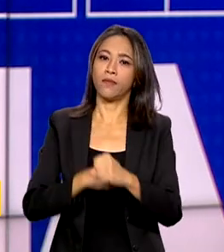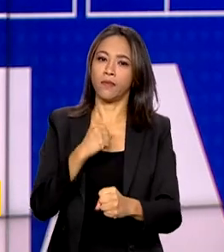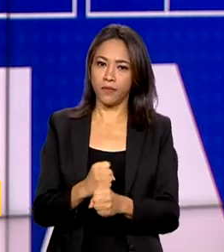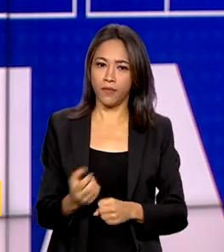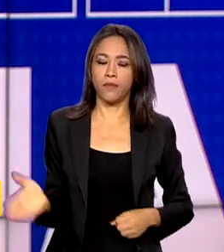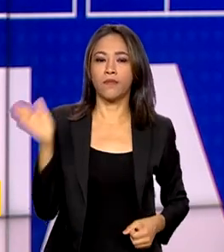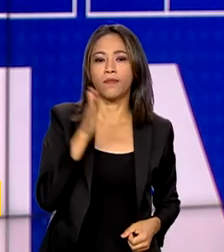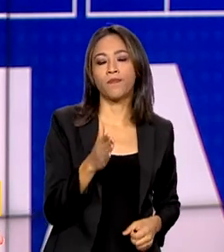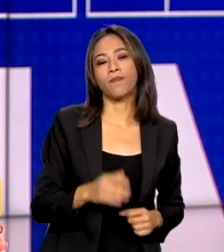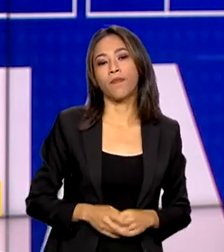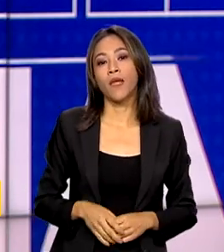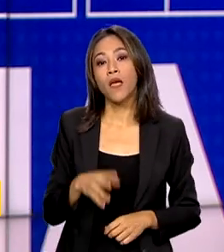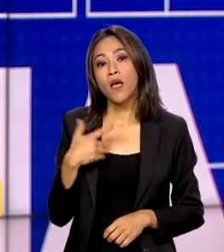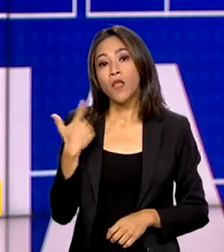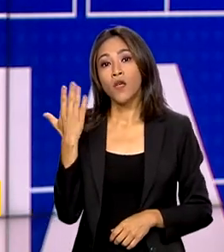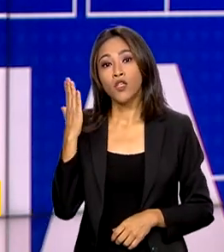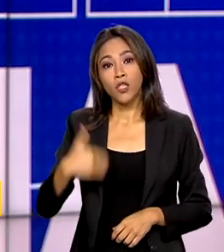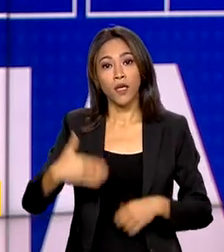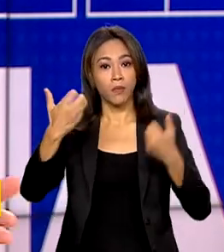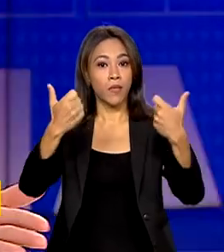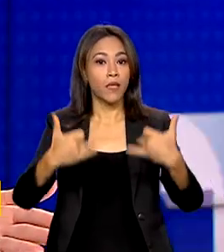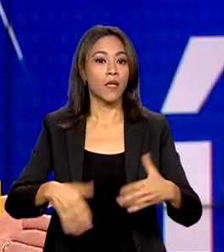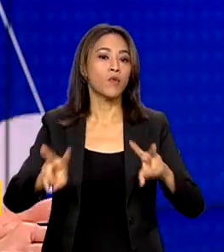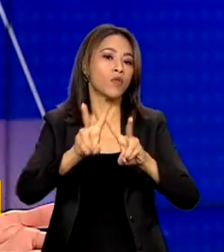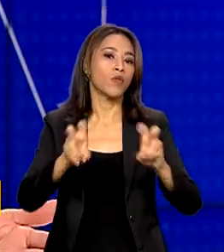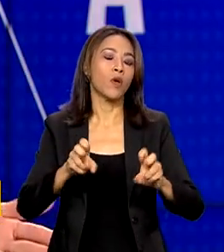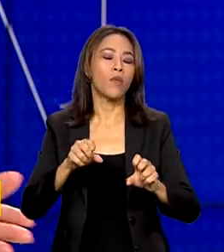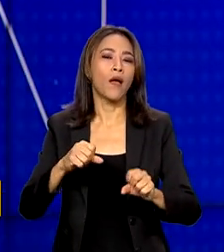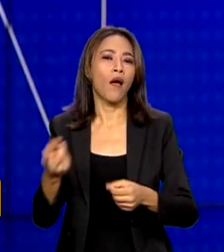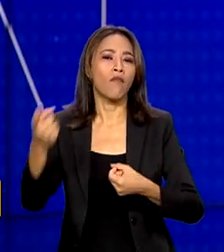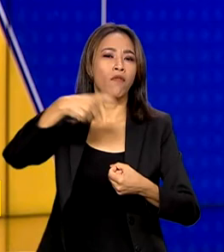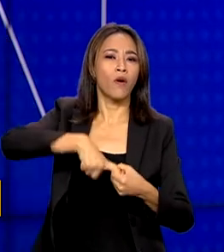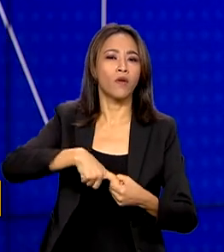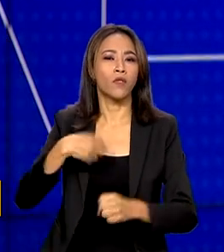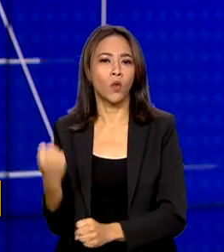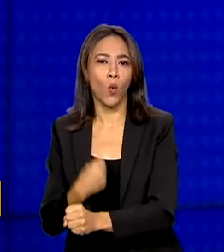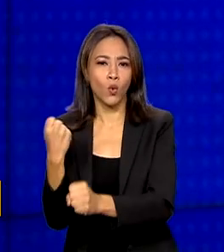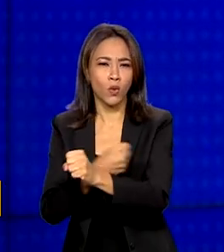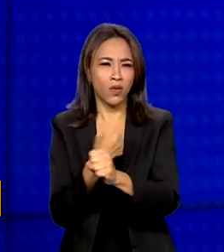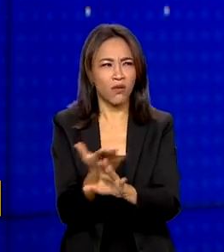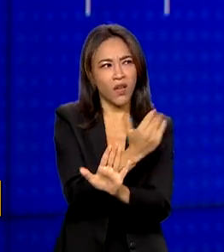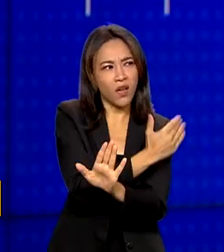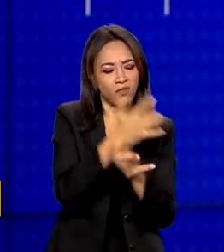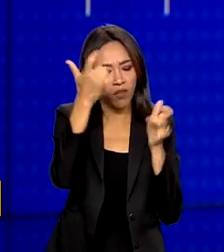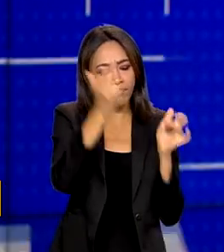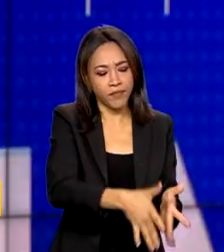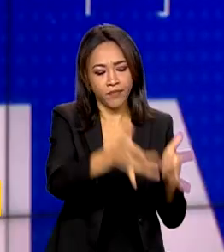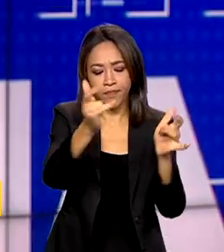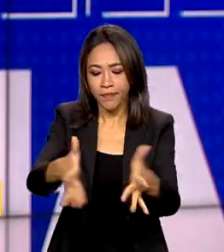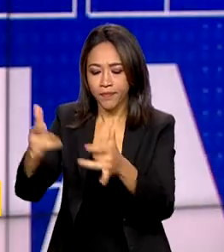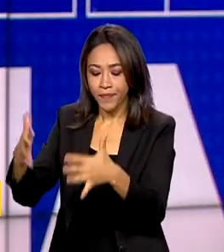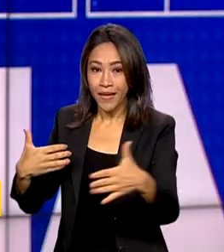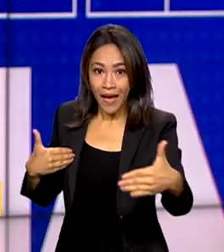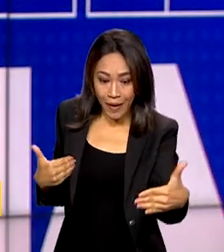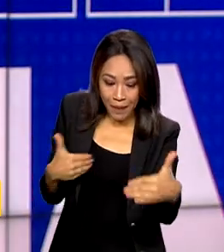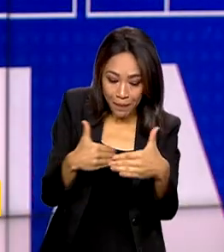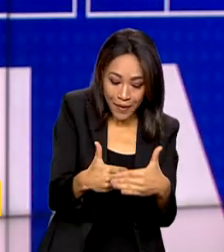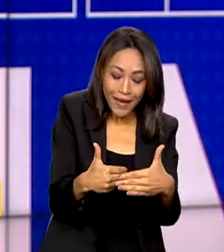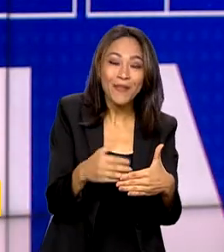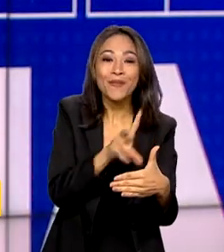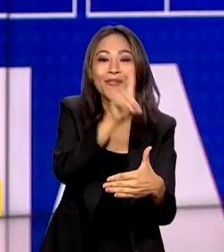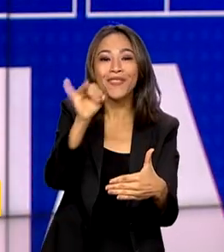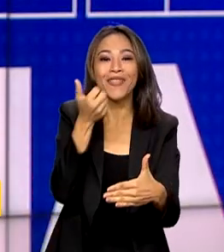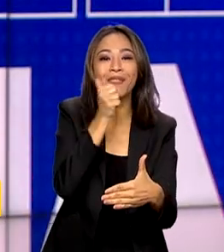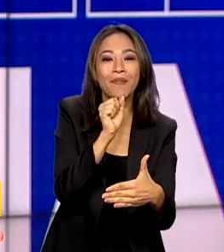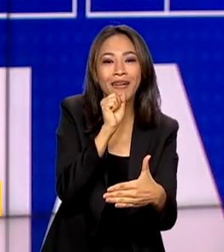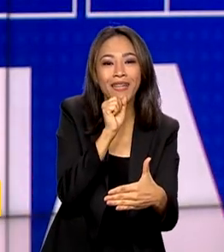A gente já falou aqui sobre retomada de obras inacabadas e paralisadas, mas na véspera do Dia das Mães, uma notícia